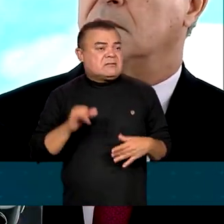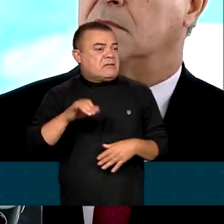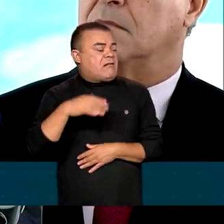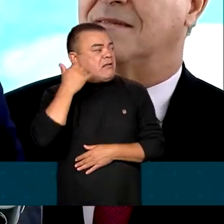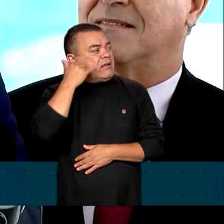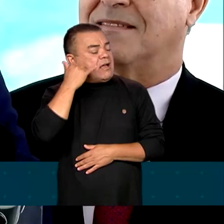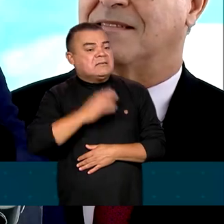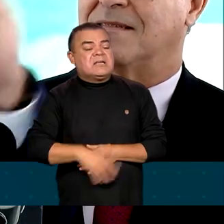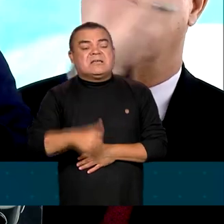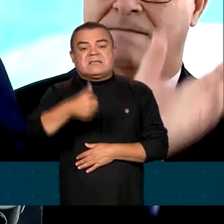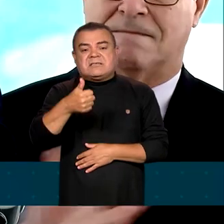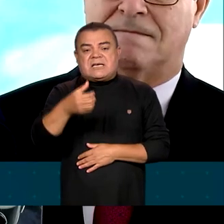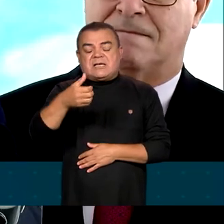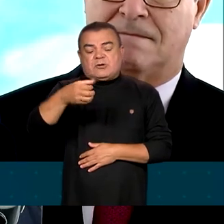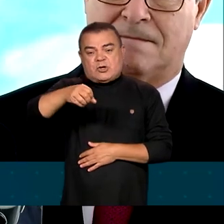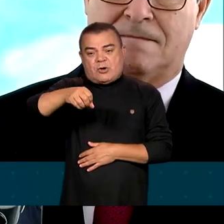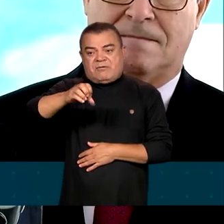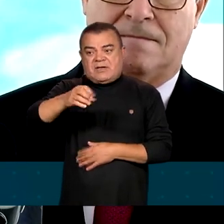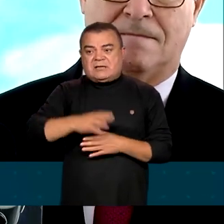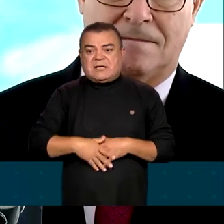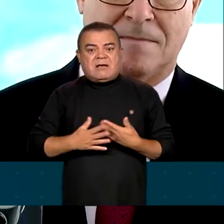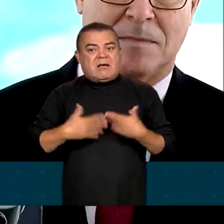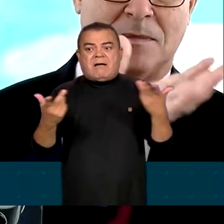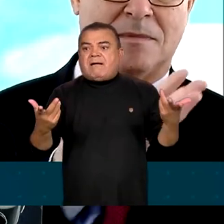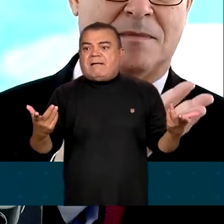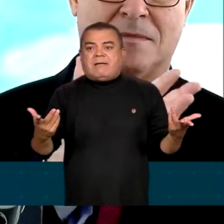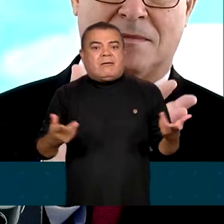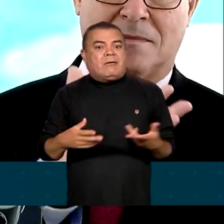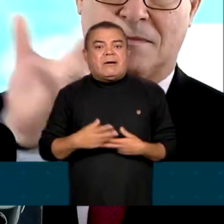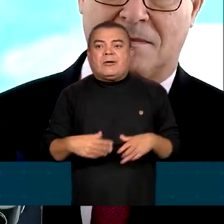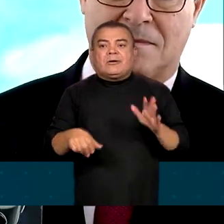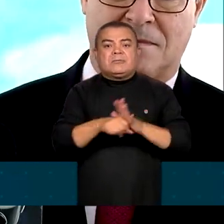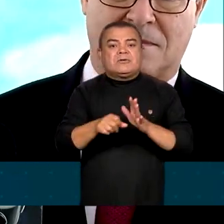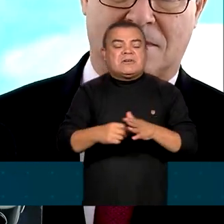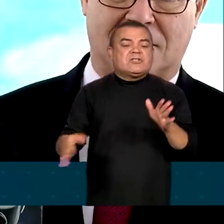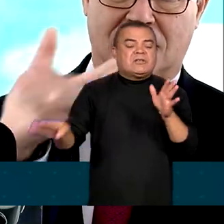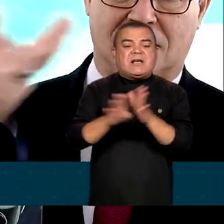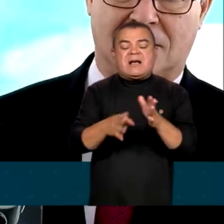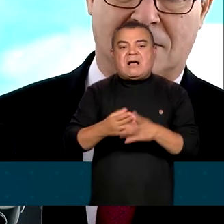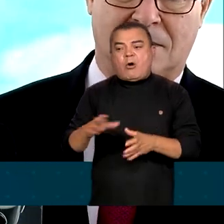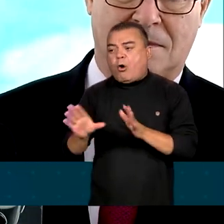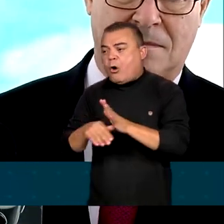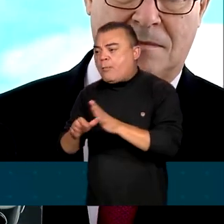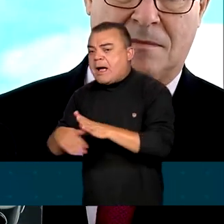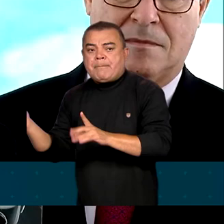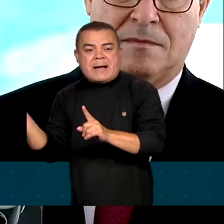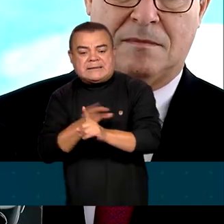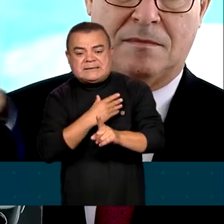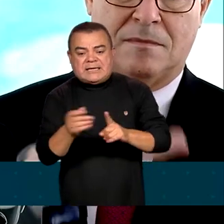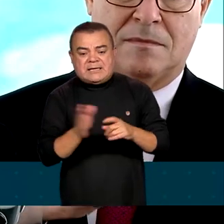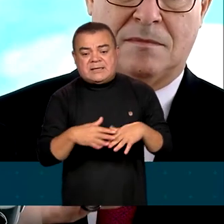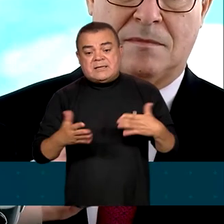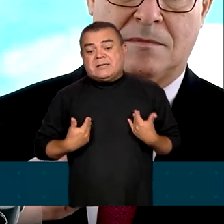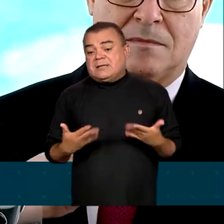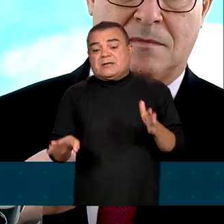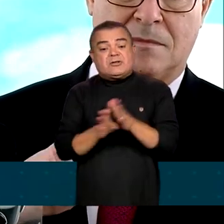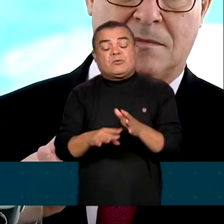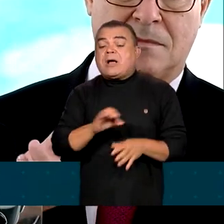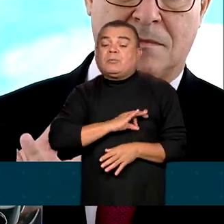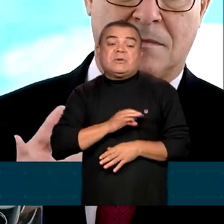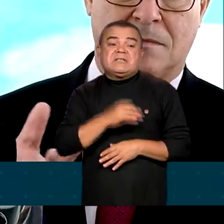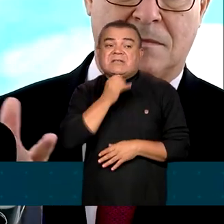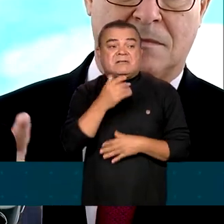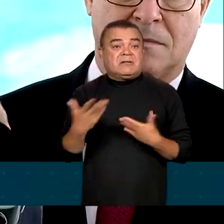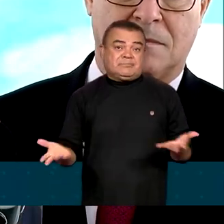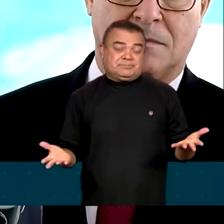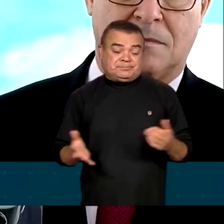dá tempo do bandido barbarizar, fazer o que quiser dentro da propriedade, roubar, bater, esplancar e não chegou a polícia ainda. Então,